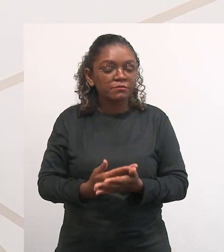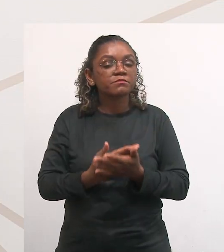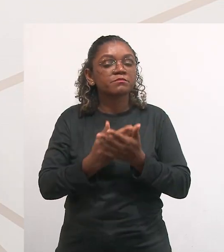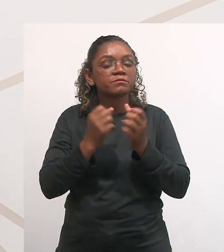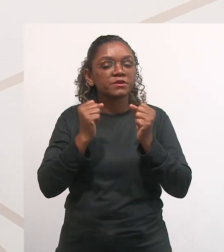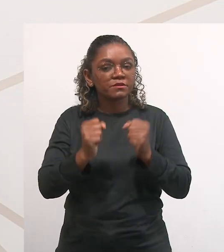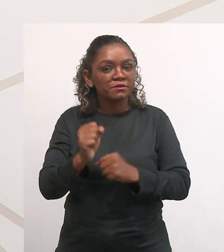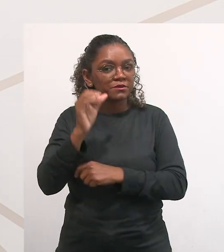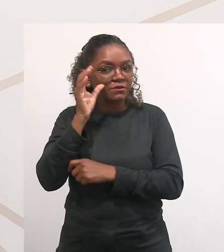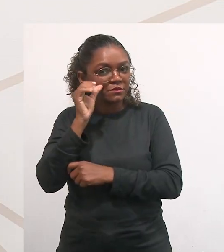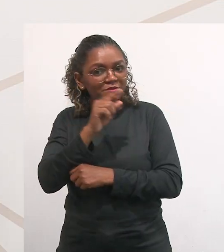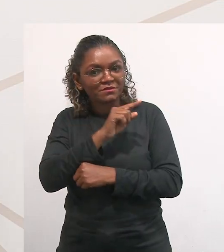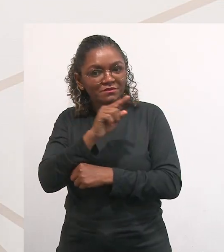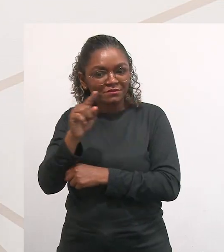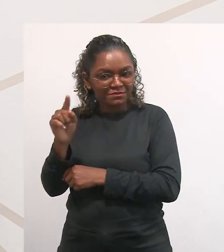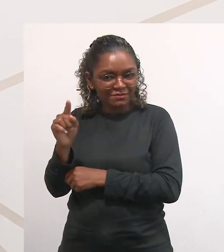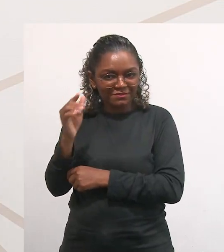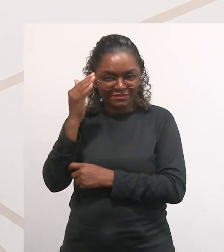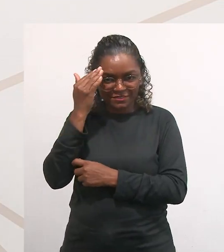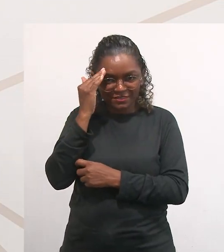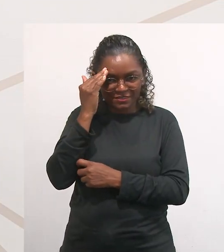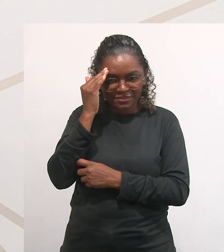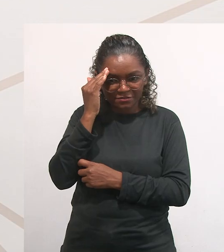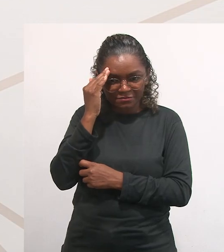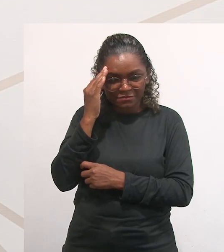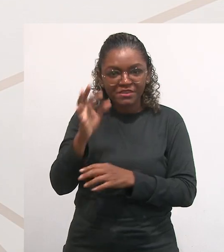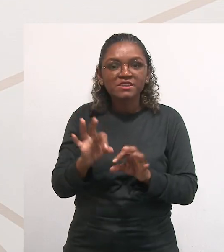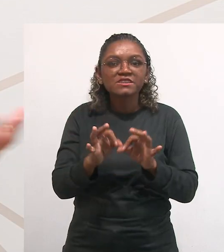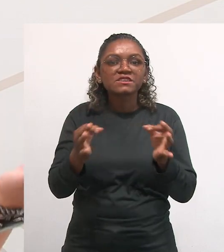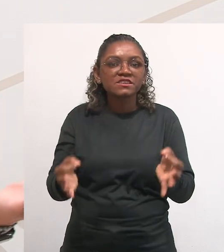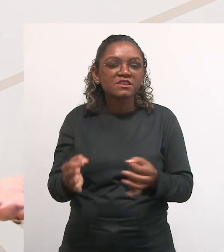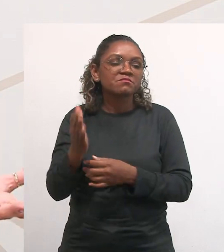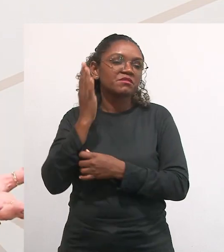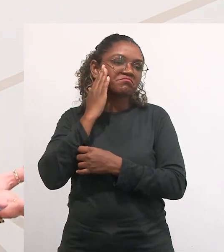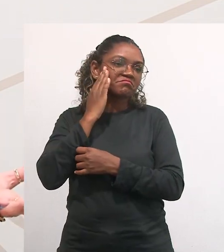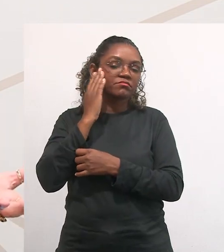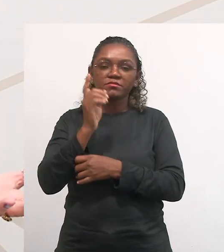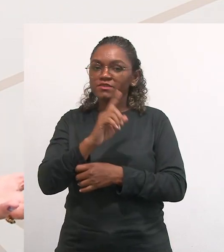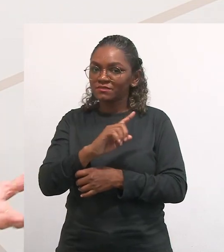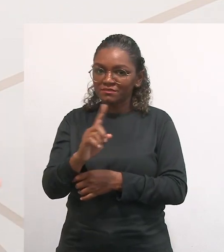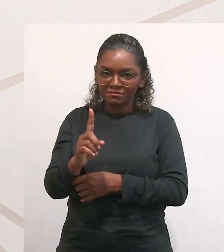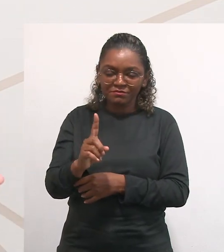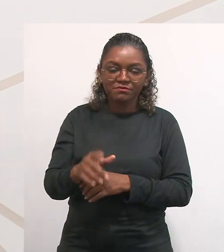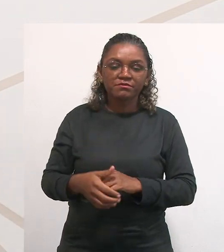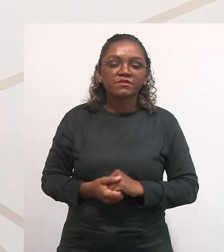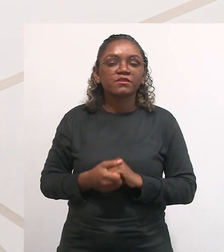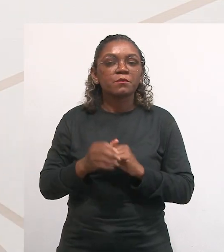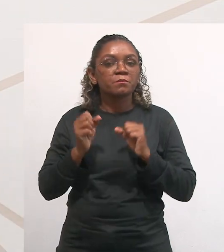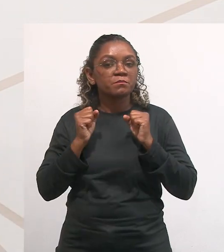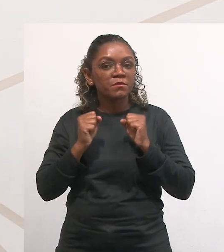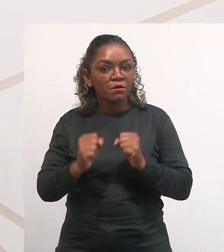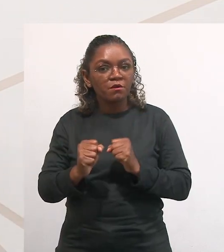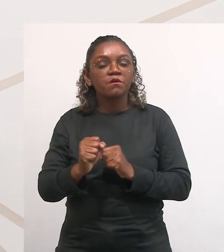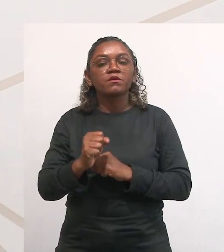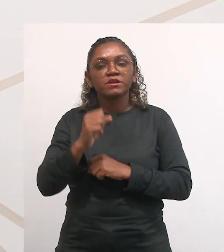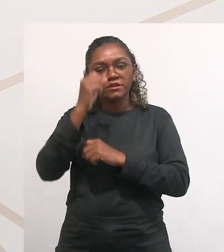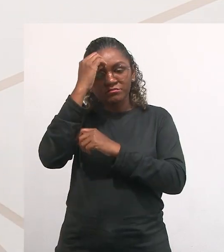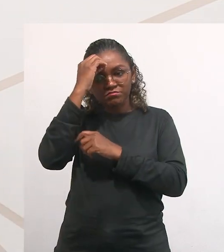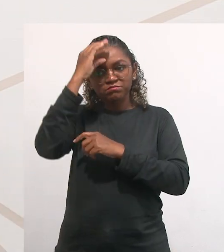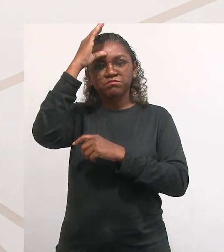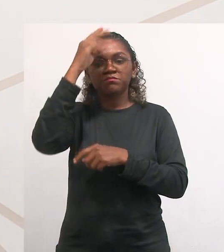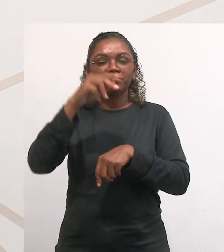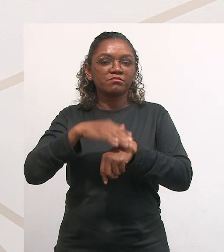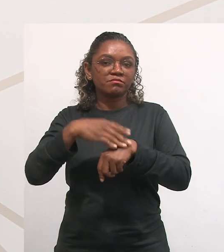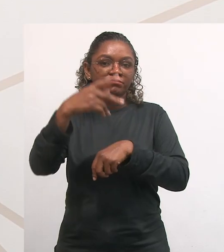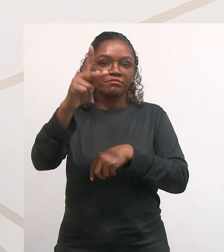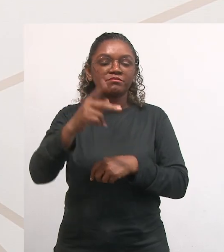acessar, fazer as leituras, aliás, curiose-se, não acredite em tudo que você ouve nem em tudo que você vê. Aprofunde